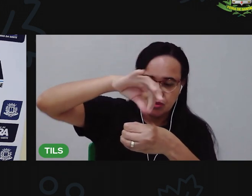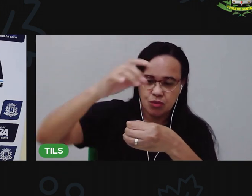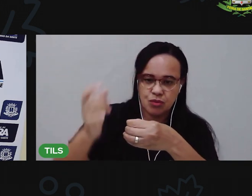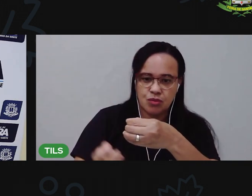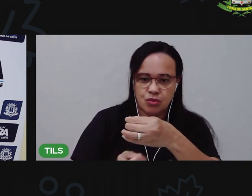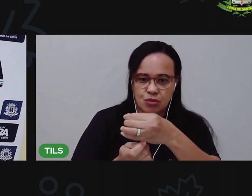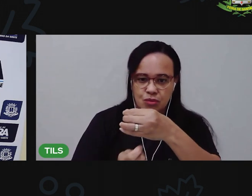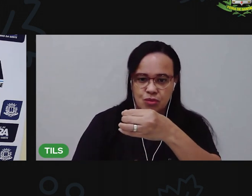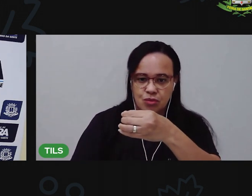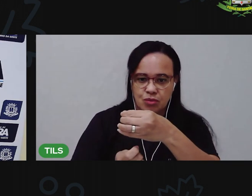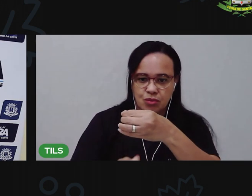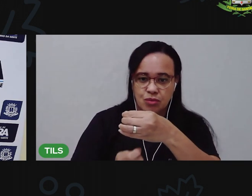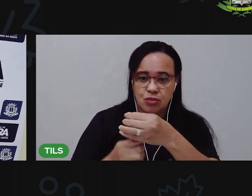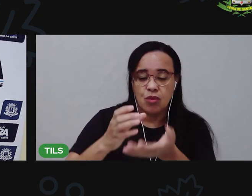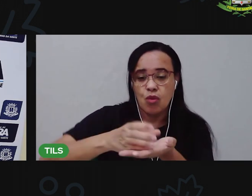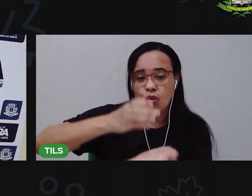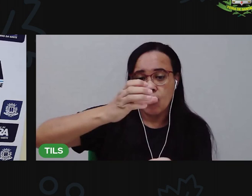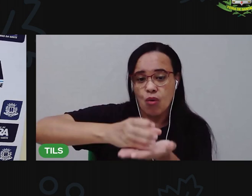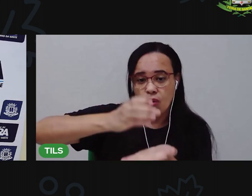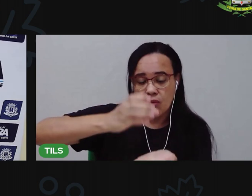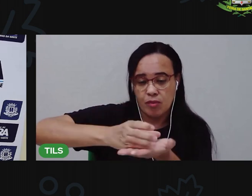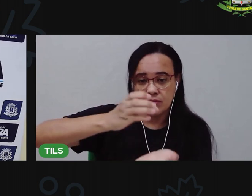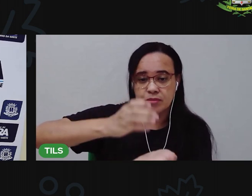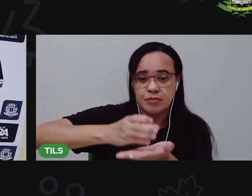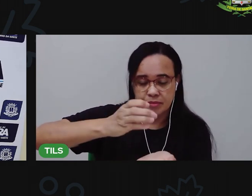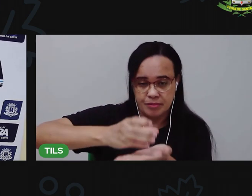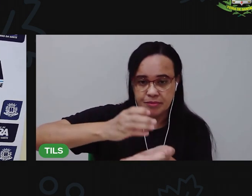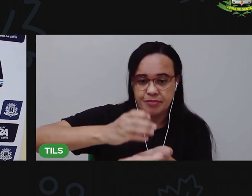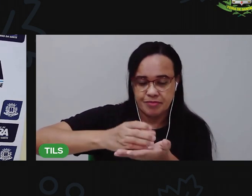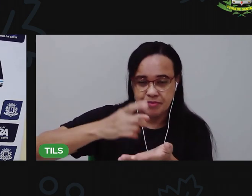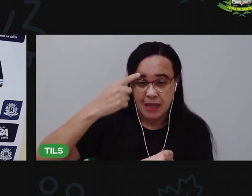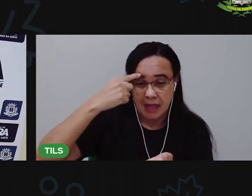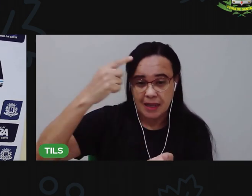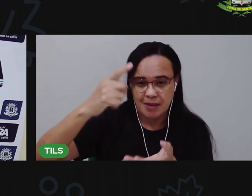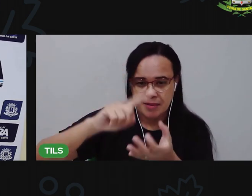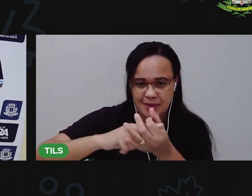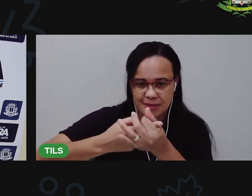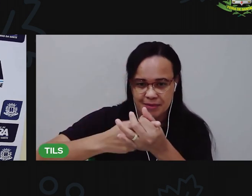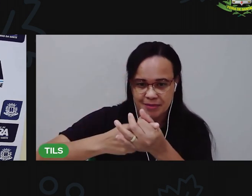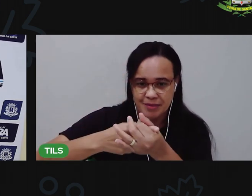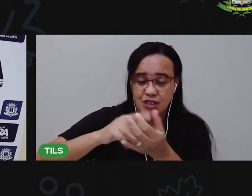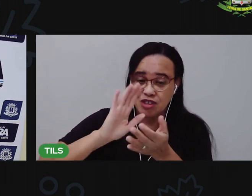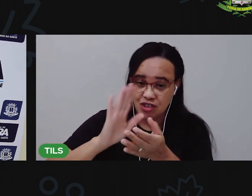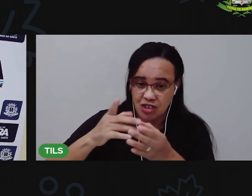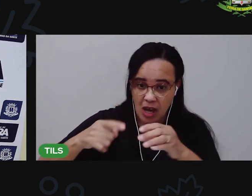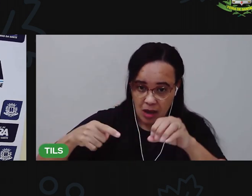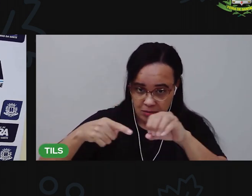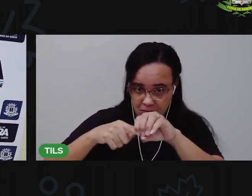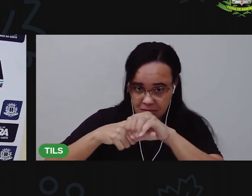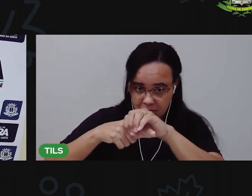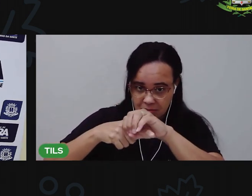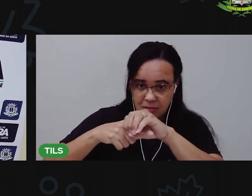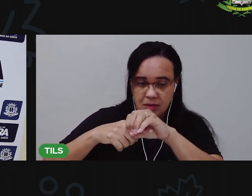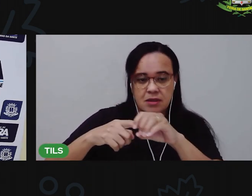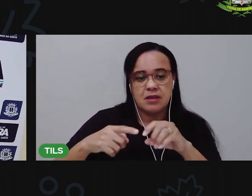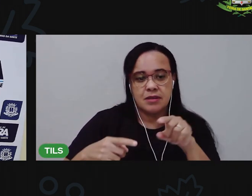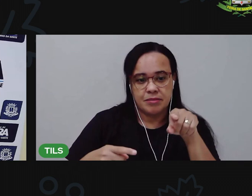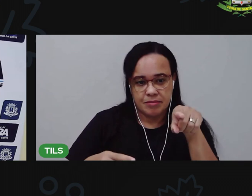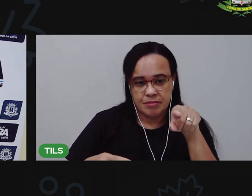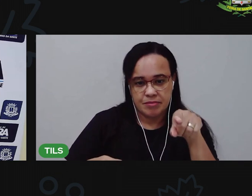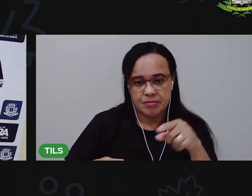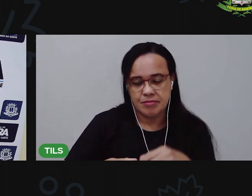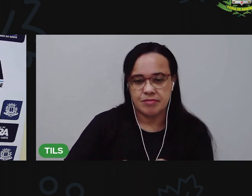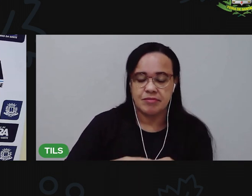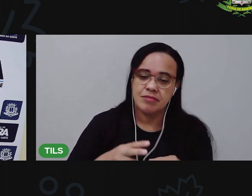do copo descartável, nesse furo que a gente fez. Você pode pegar aqui, segurar essa ponta com a